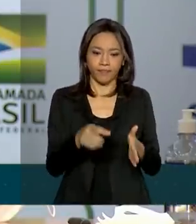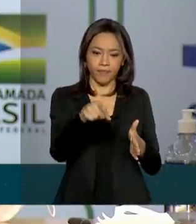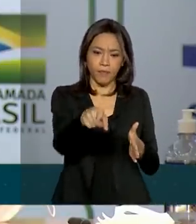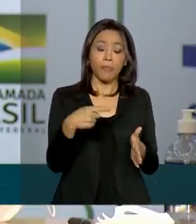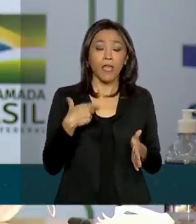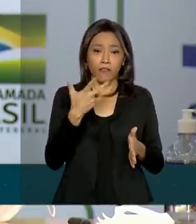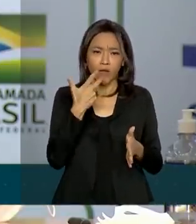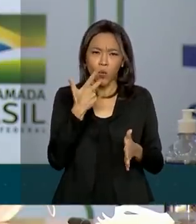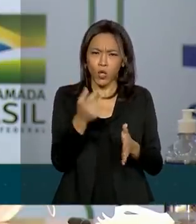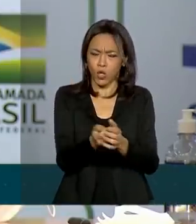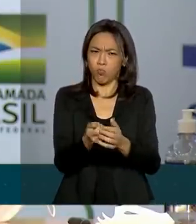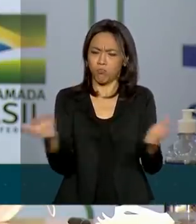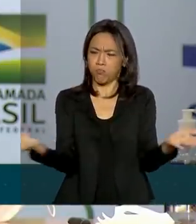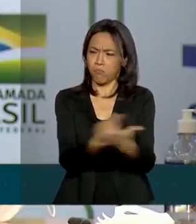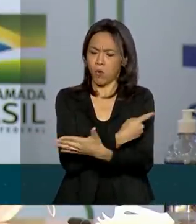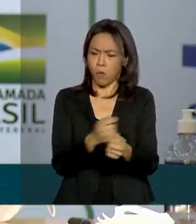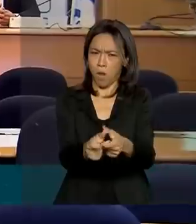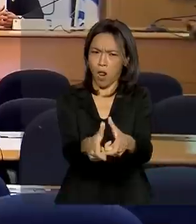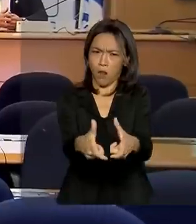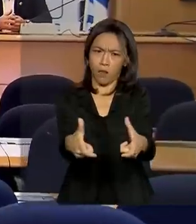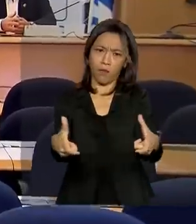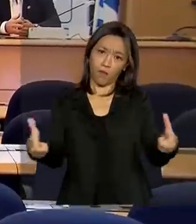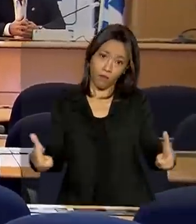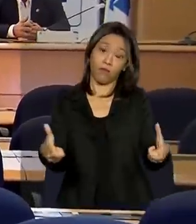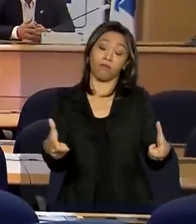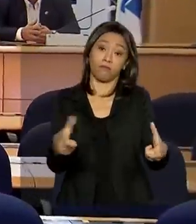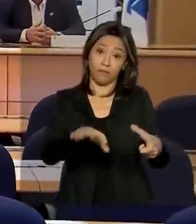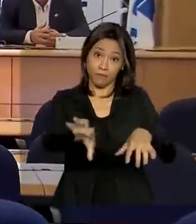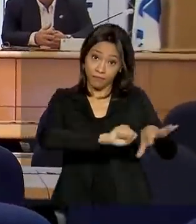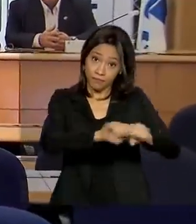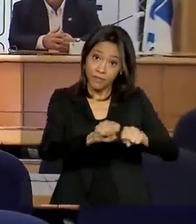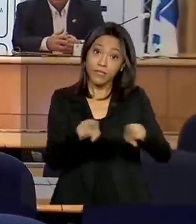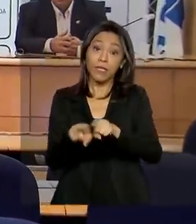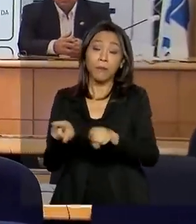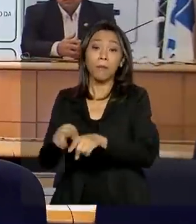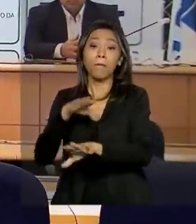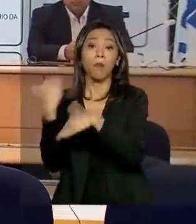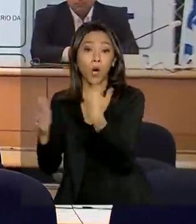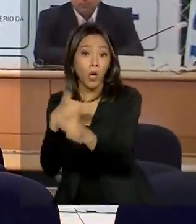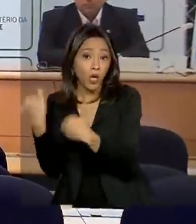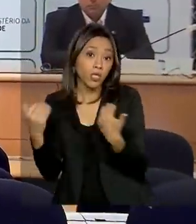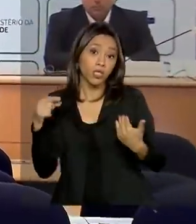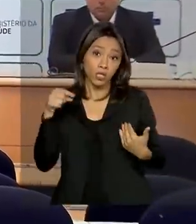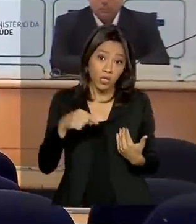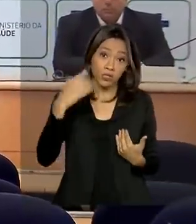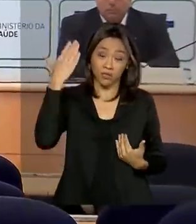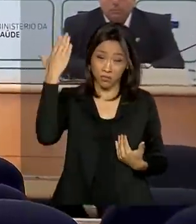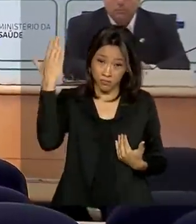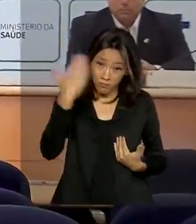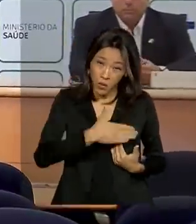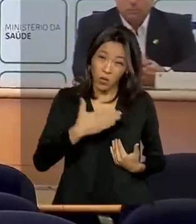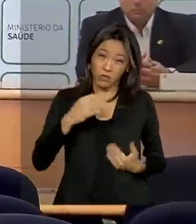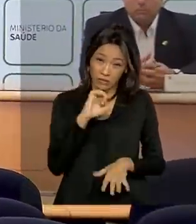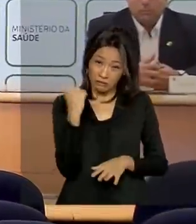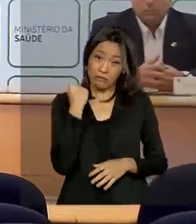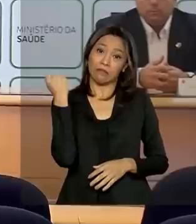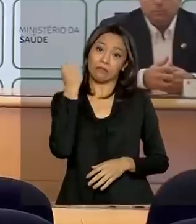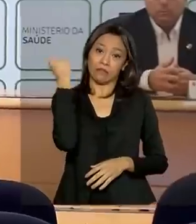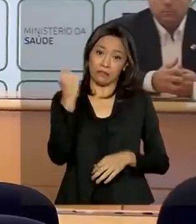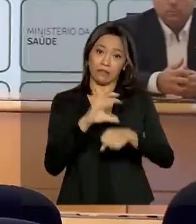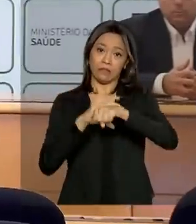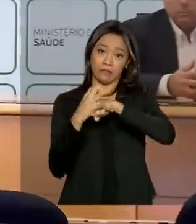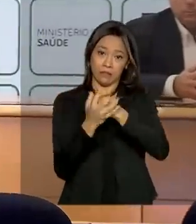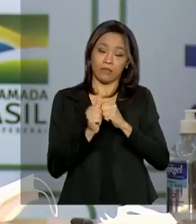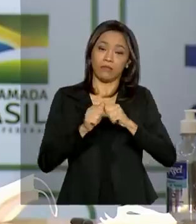acentuado do número de casos confirmados e de óbitos demonstra um agravamento da situação do novo coronavírus